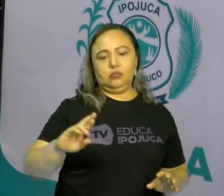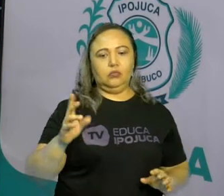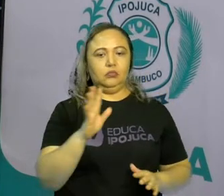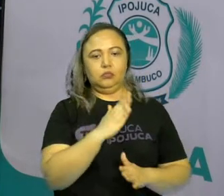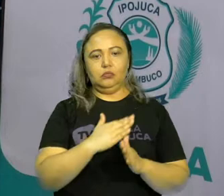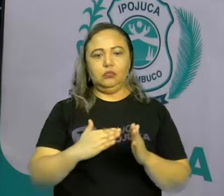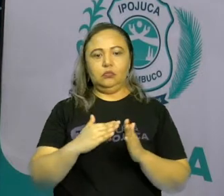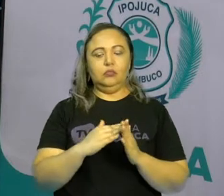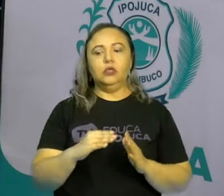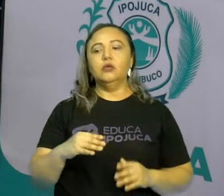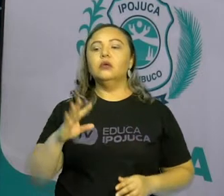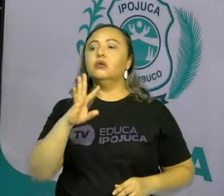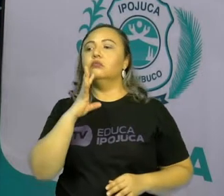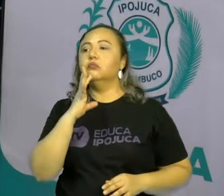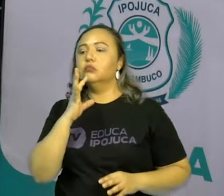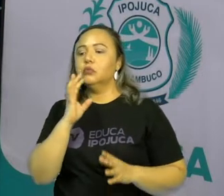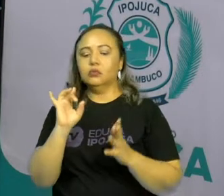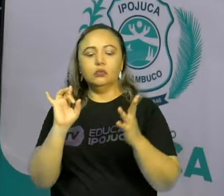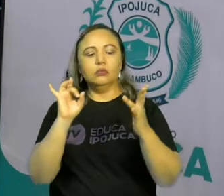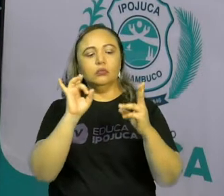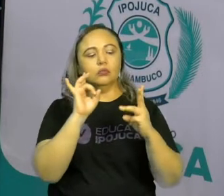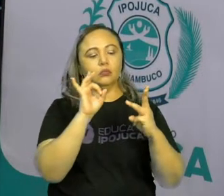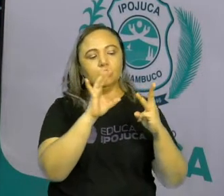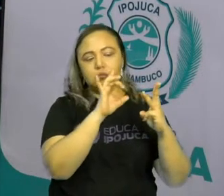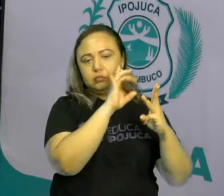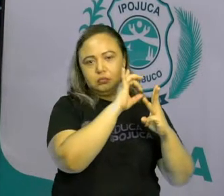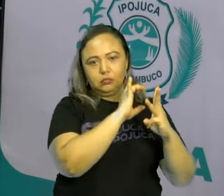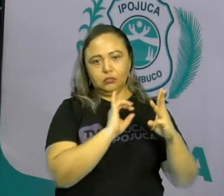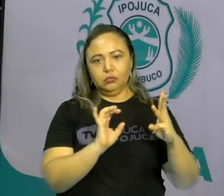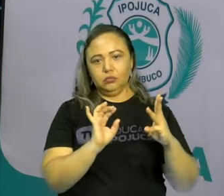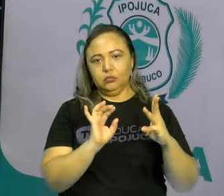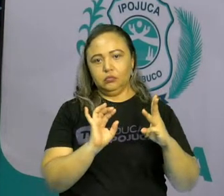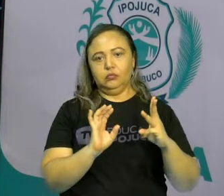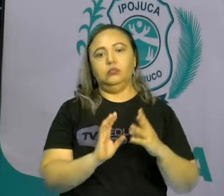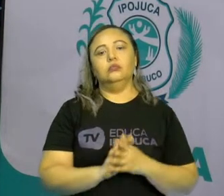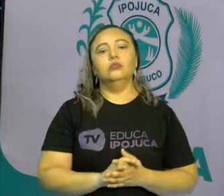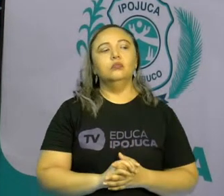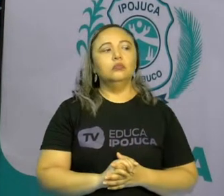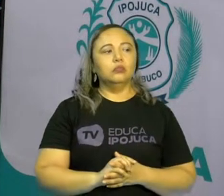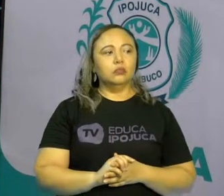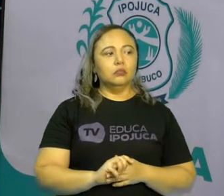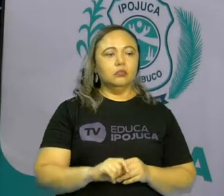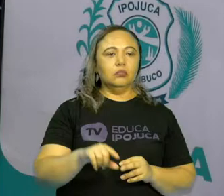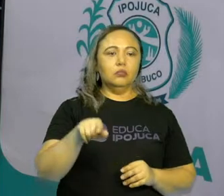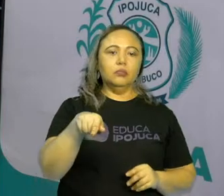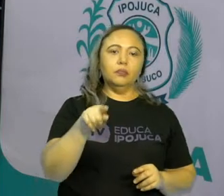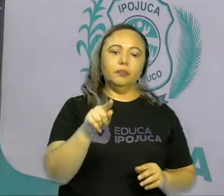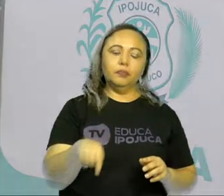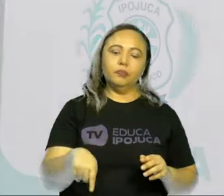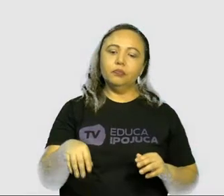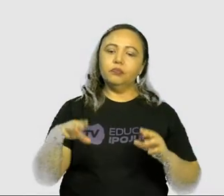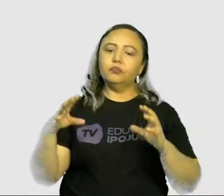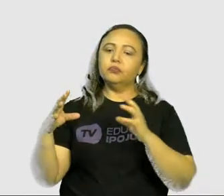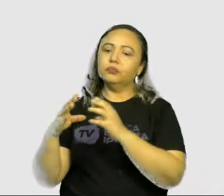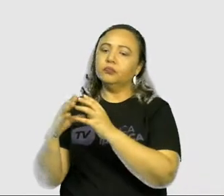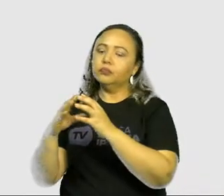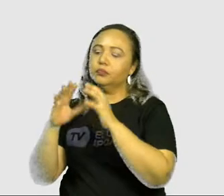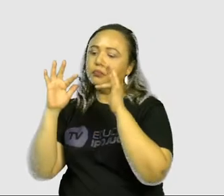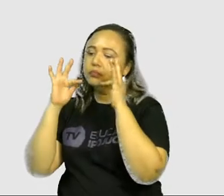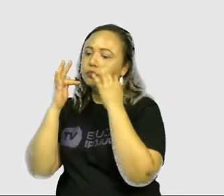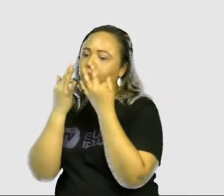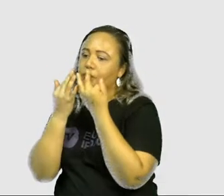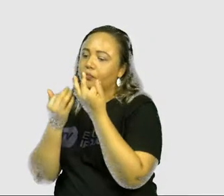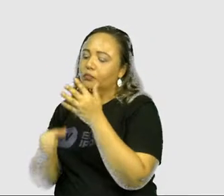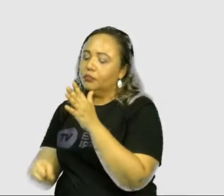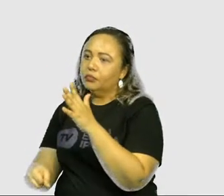pouquinho de cada uma delas nesse exato momento, tá bom? A comunidade familiar é a